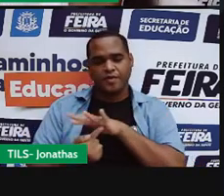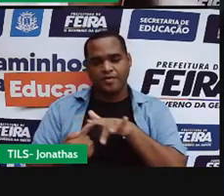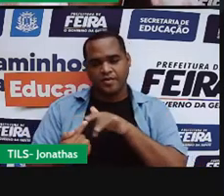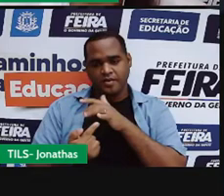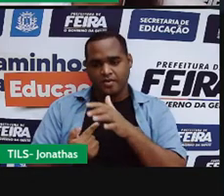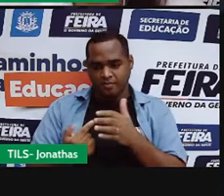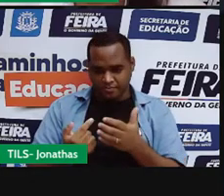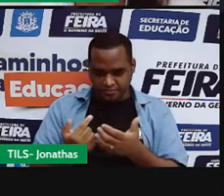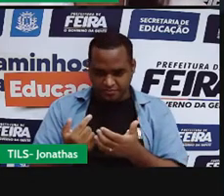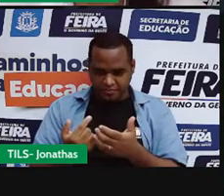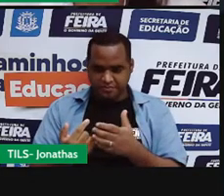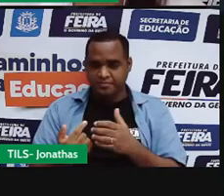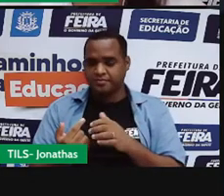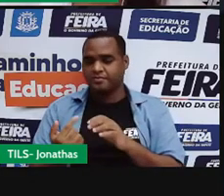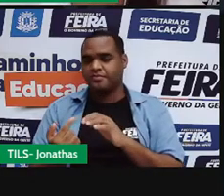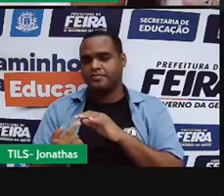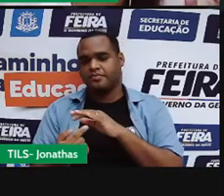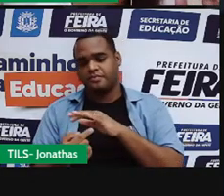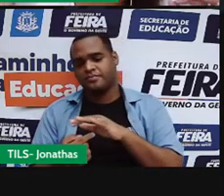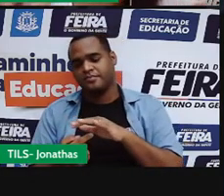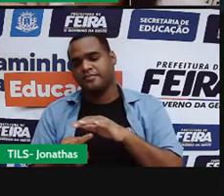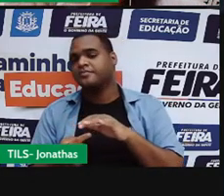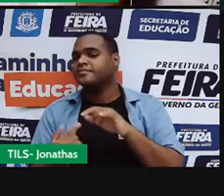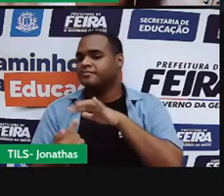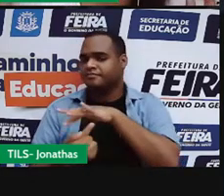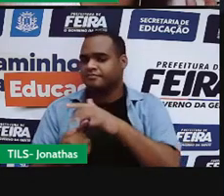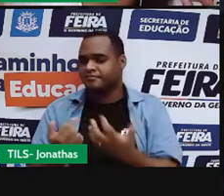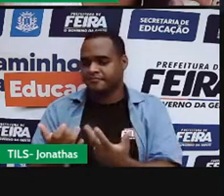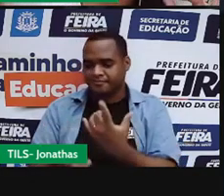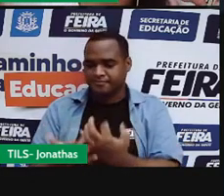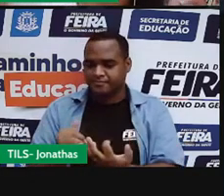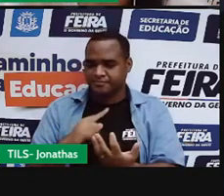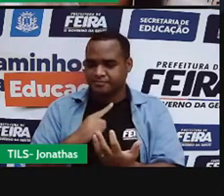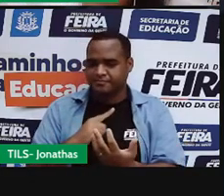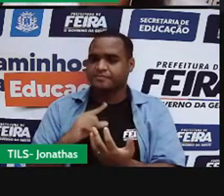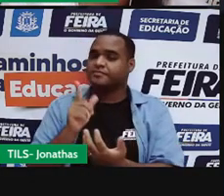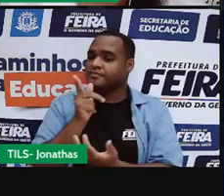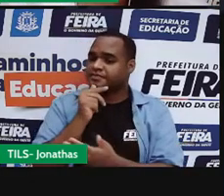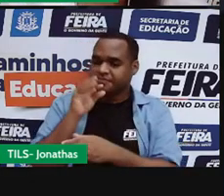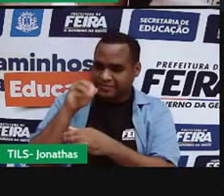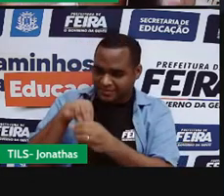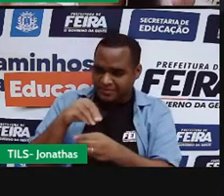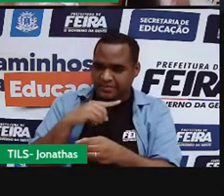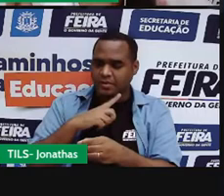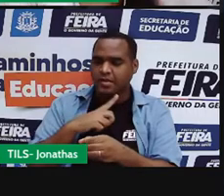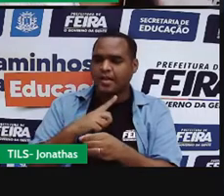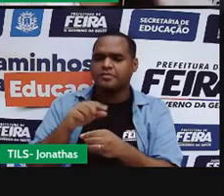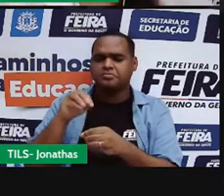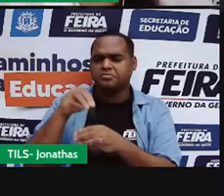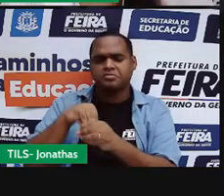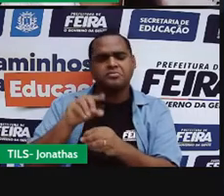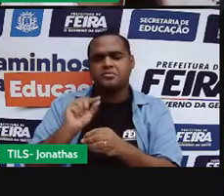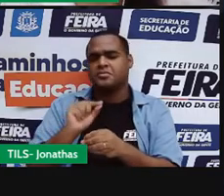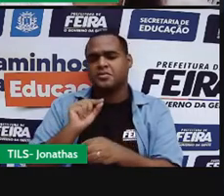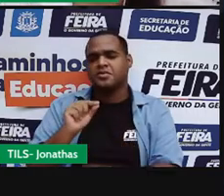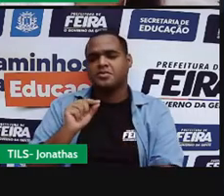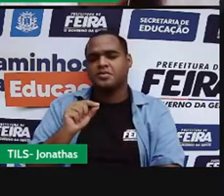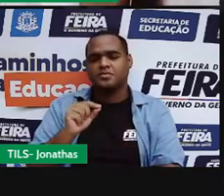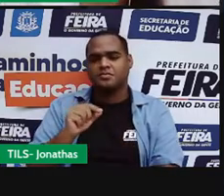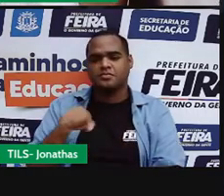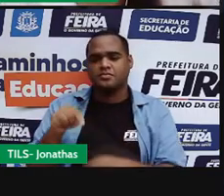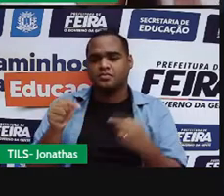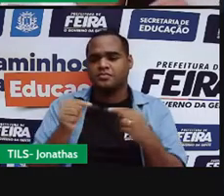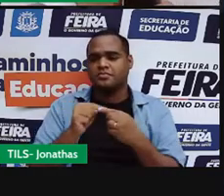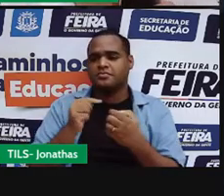desligar ela e estava muito quente, muito quente mesmo. E caiu uma gotinha de água ali em cima da chama. Aí a gente vê que imediatamente faz aquele barulho.